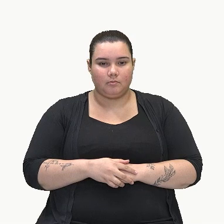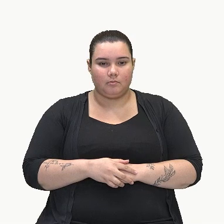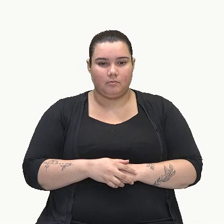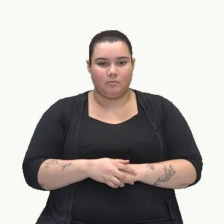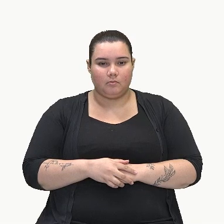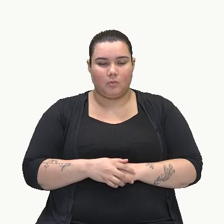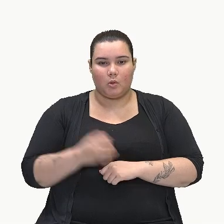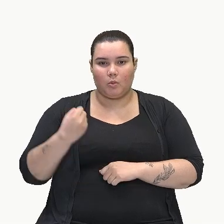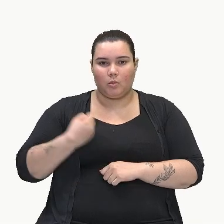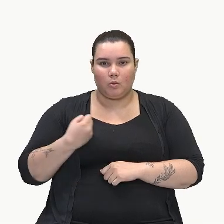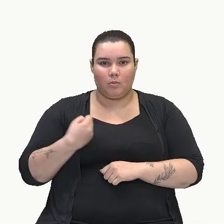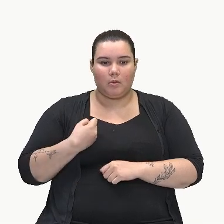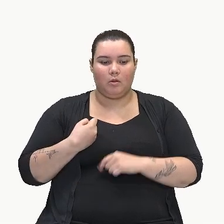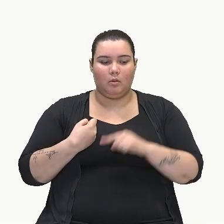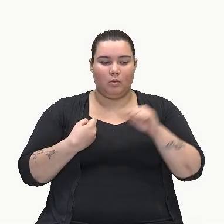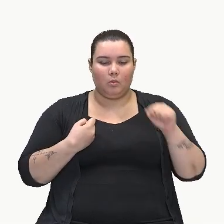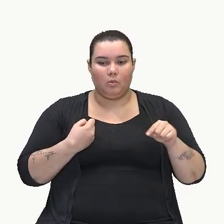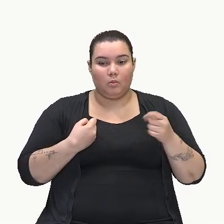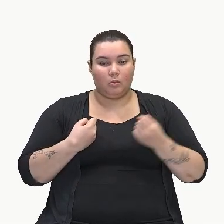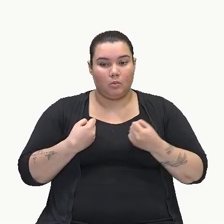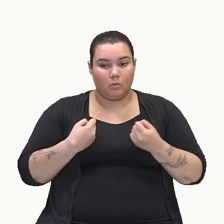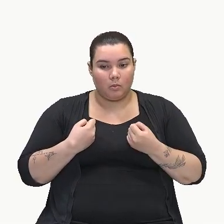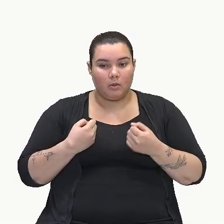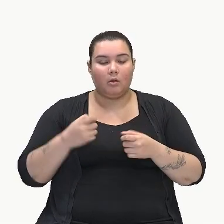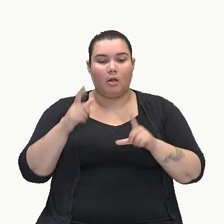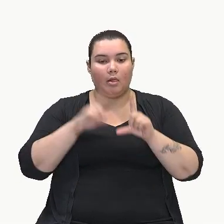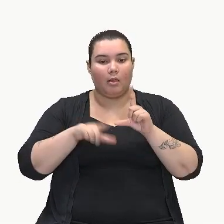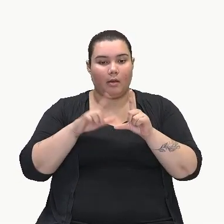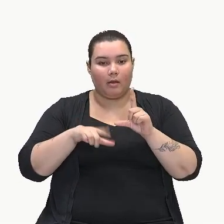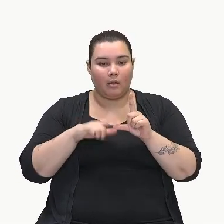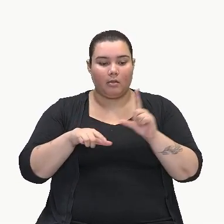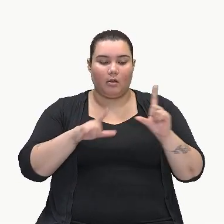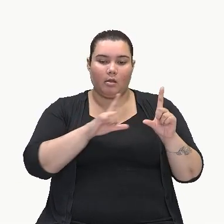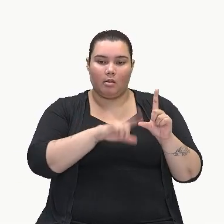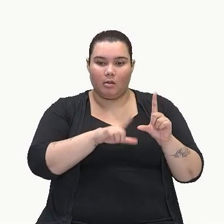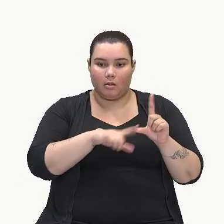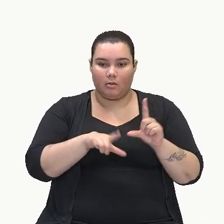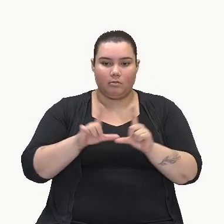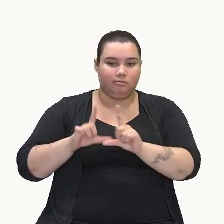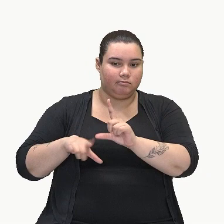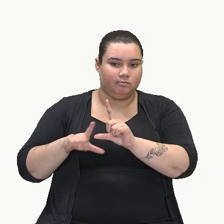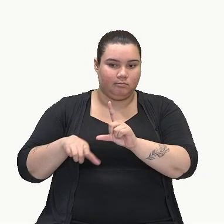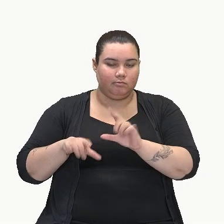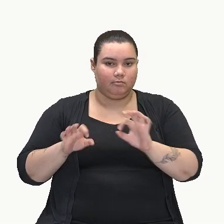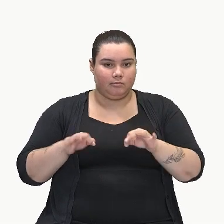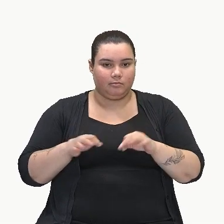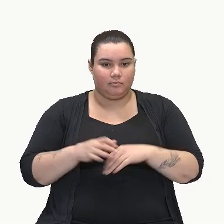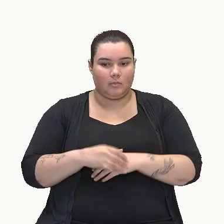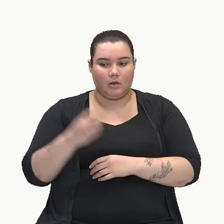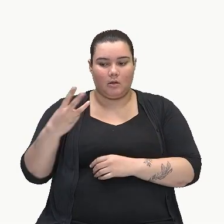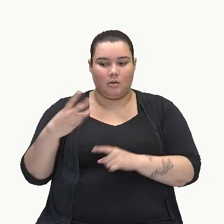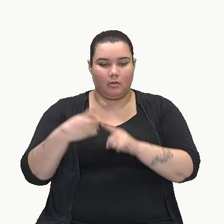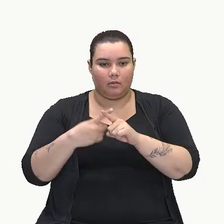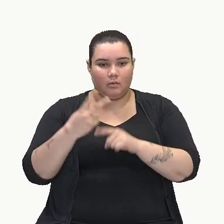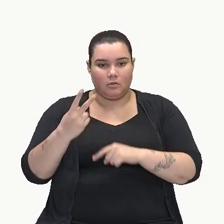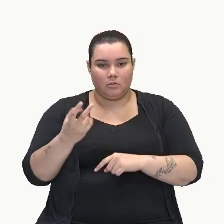coeficiente com coeficiente, parte literal com parte literal. Então, 3 vezes 2,